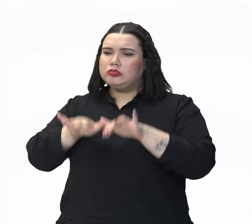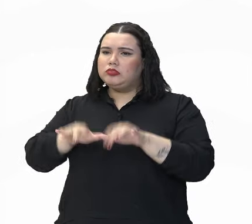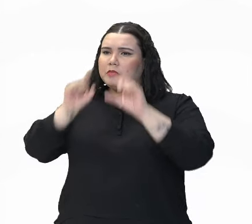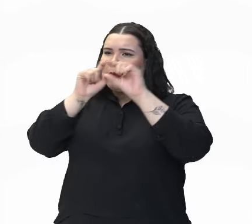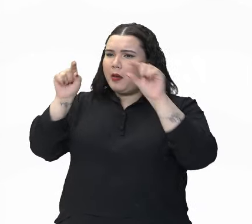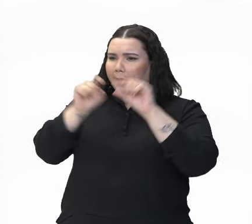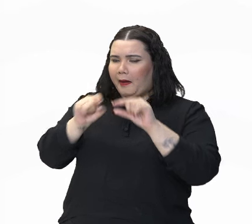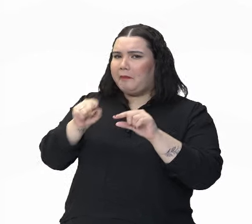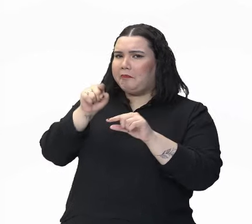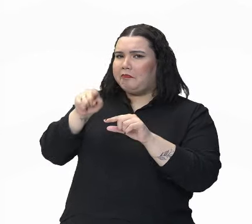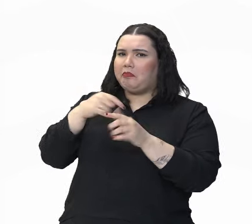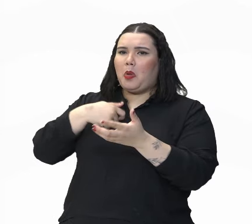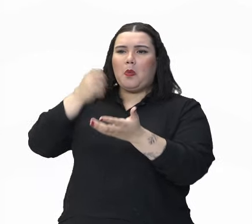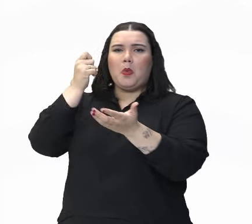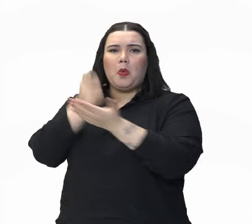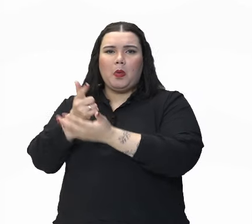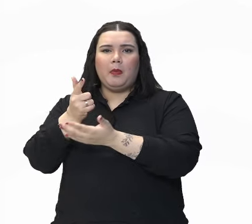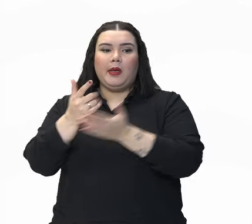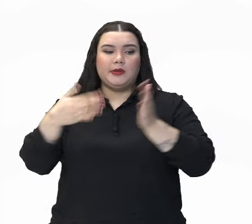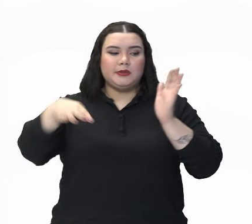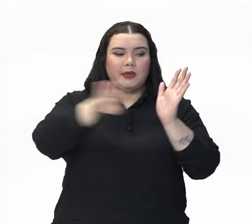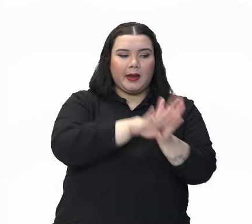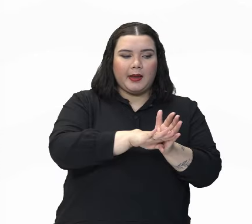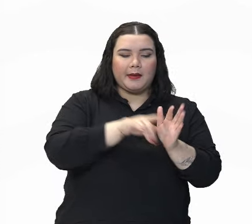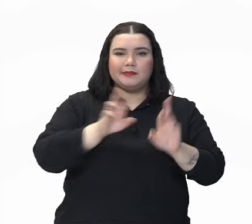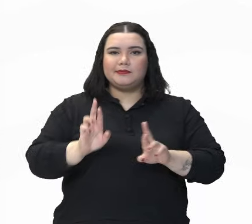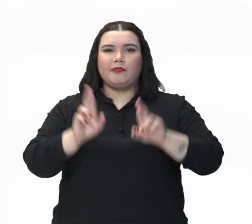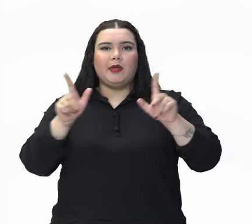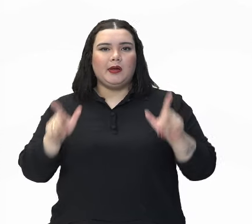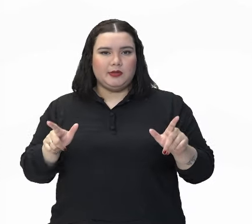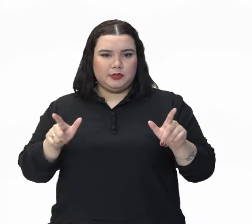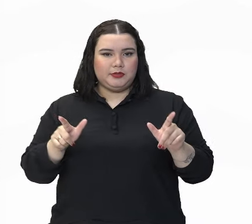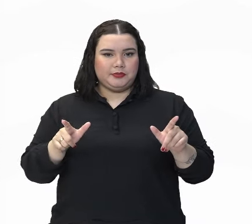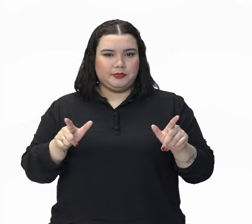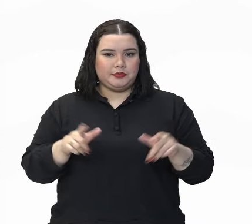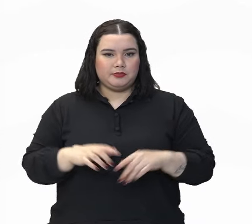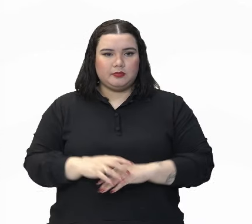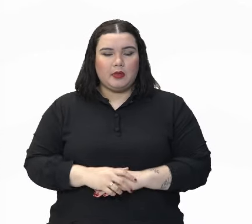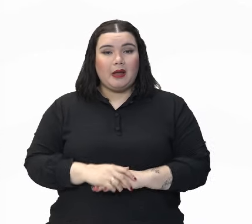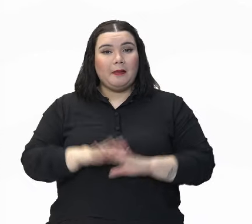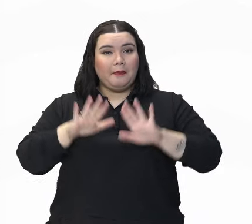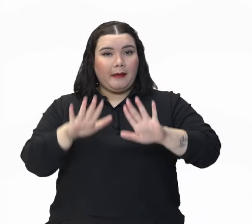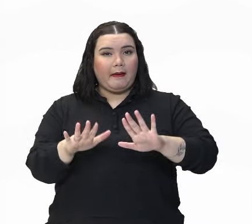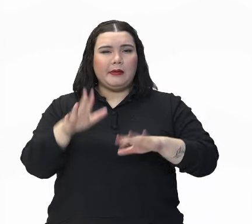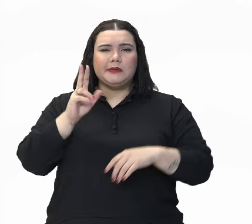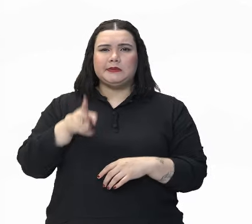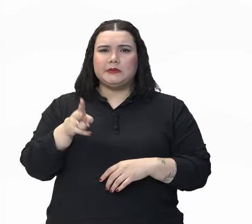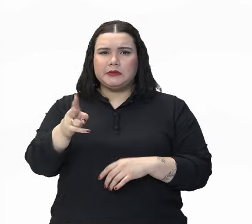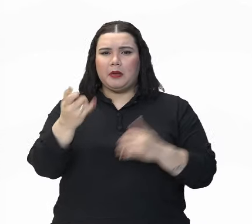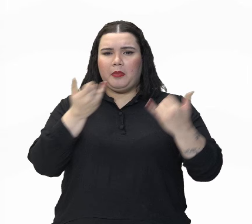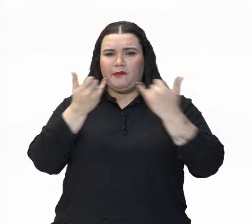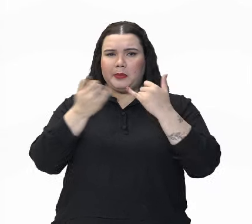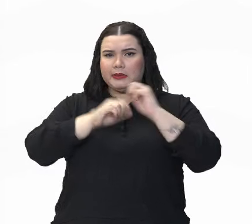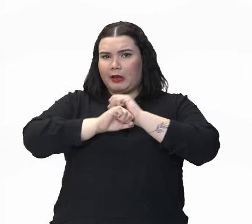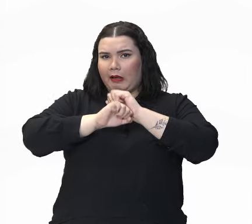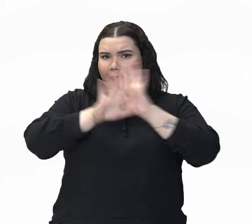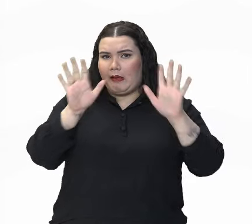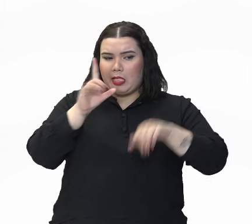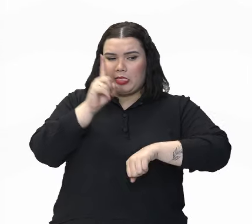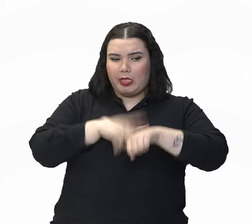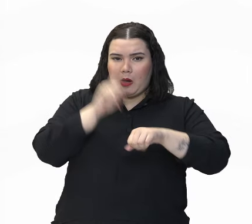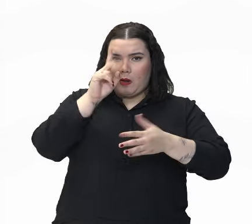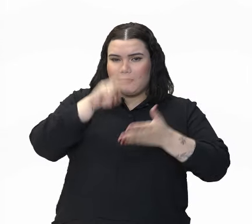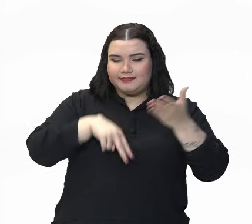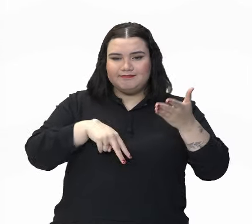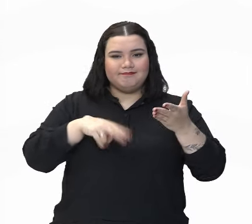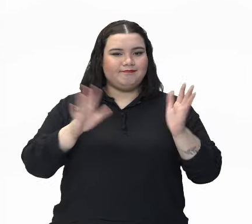é aquilo que você esperava. Nem sempre essas intenções ficam claras numa primeira leitura. A essas